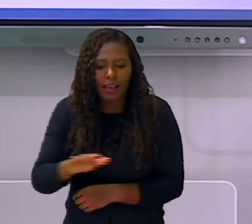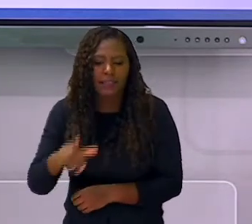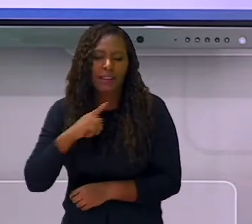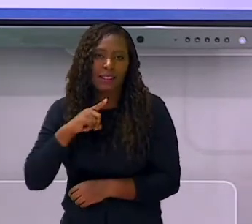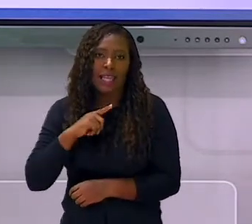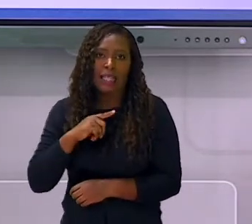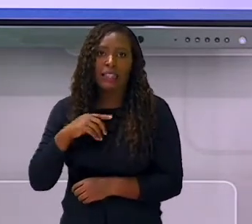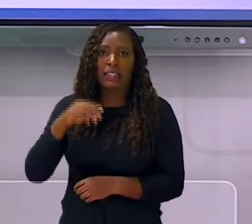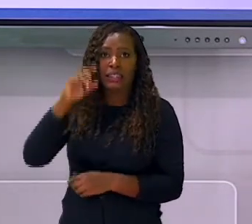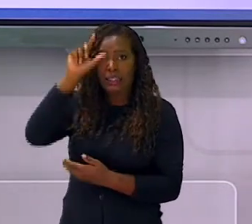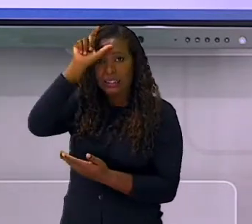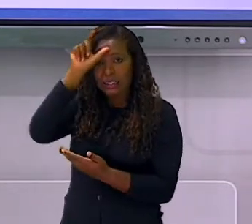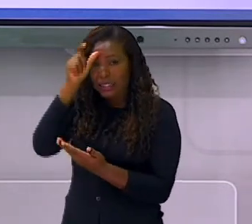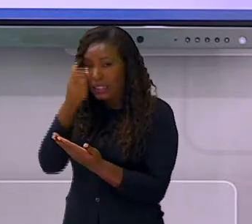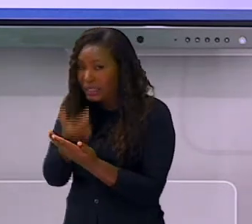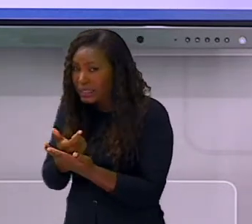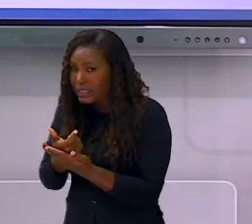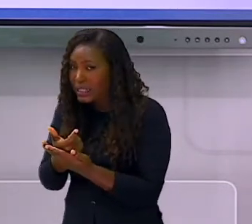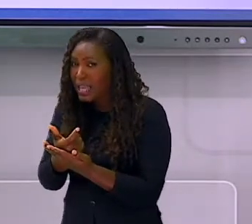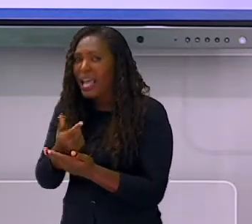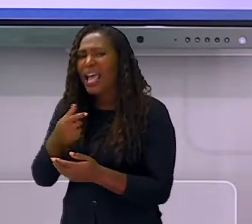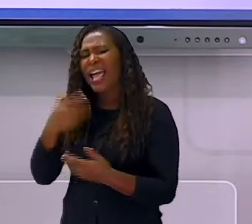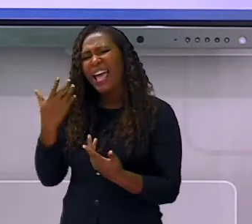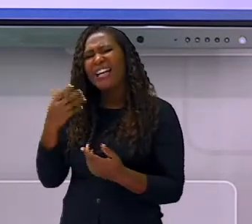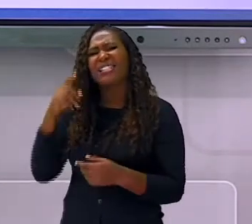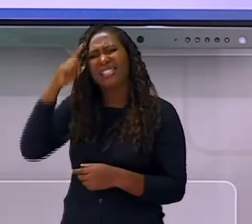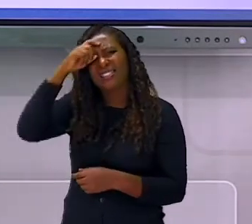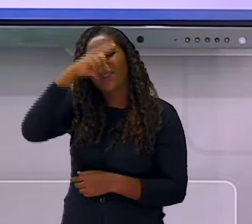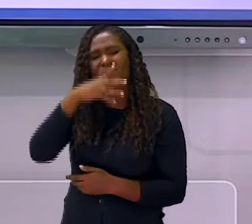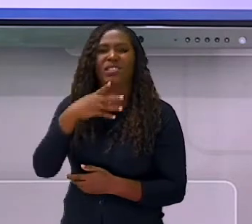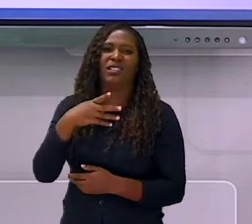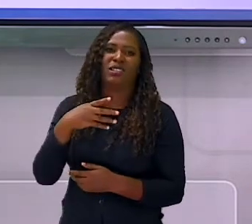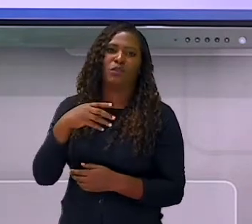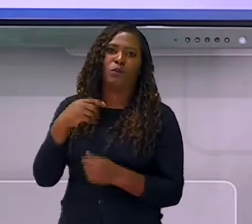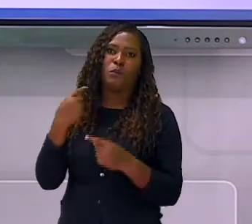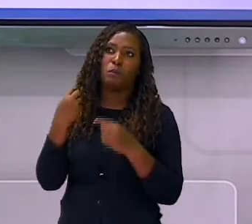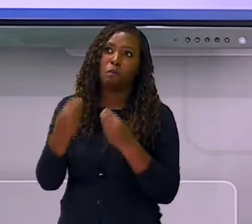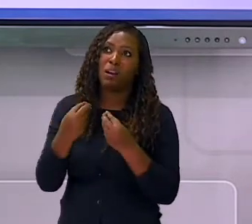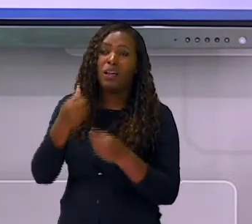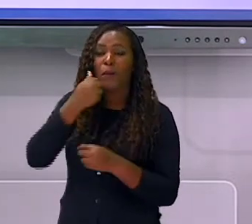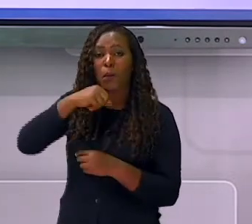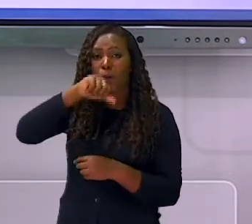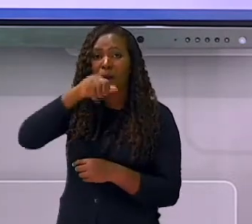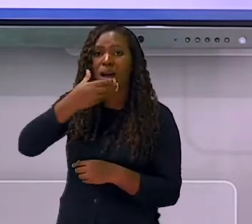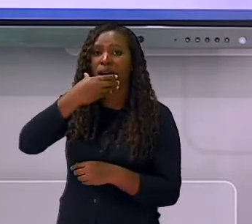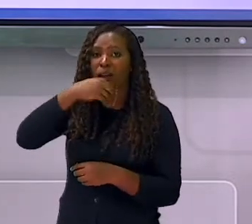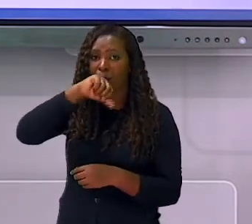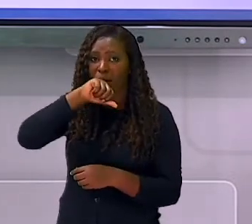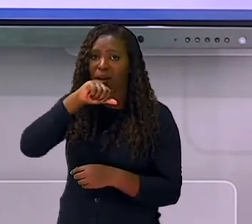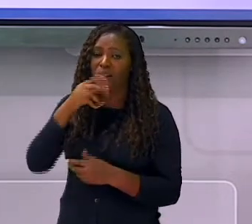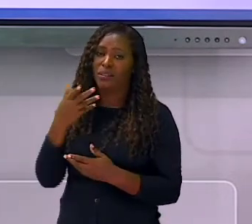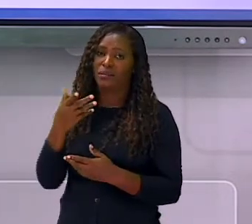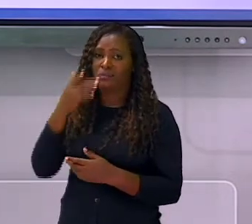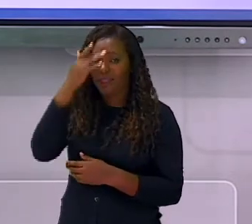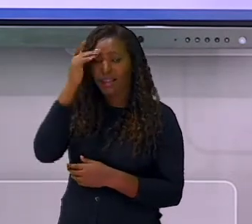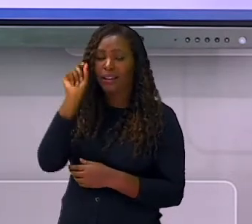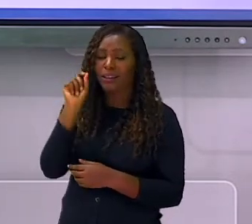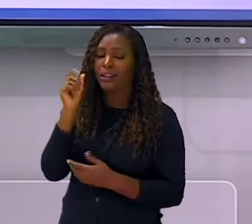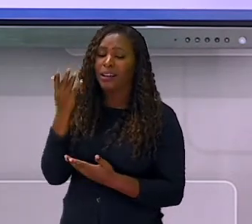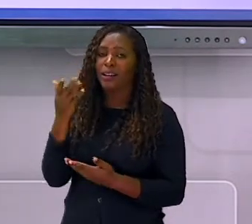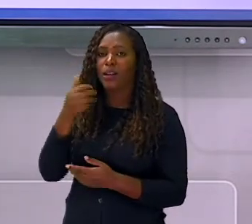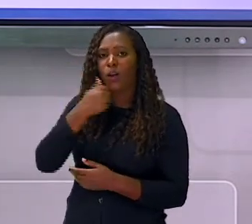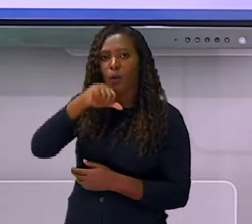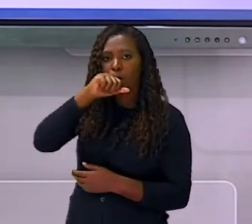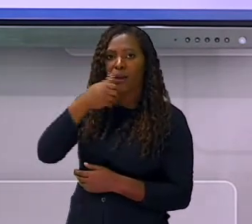dificuldades que ela tem. Sempre que possível, faça elogios. Lembre a criança sobre os progressos que ela já